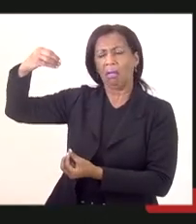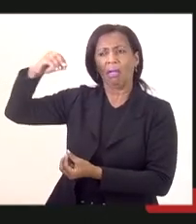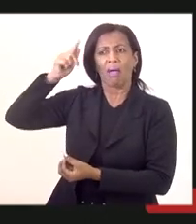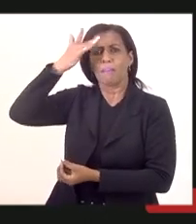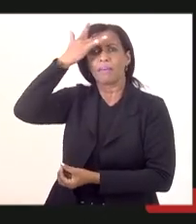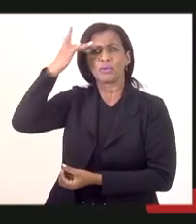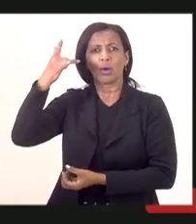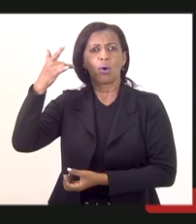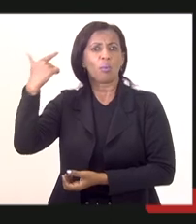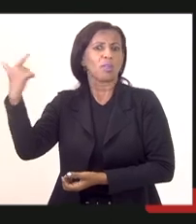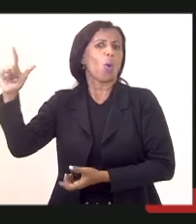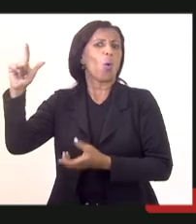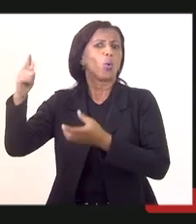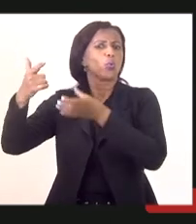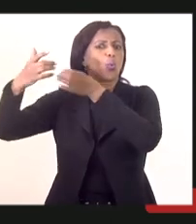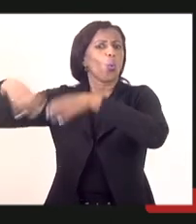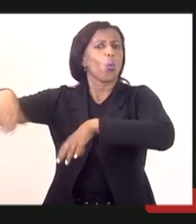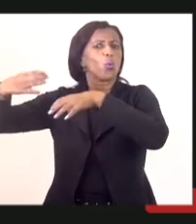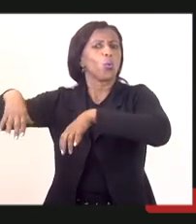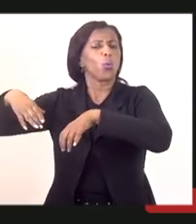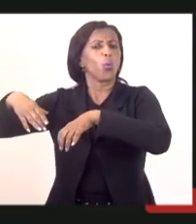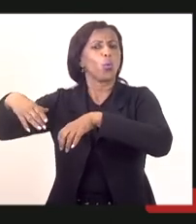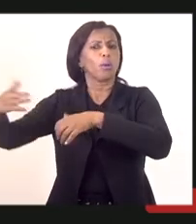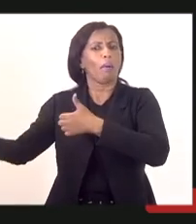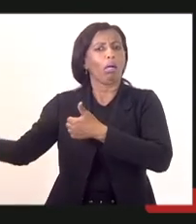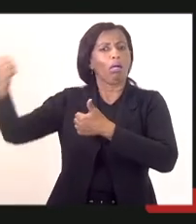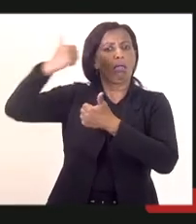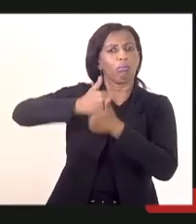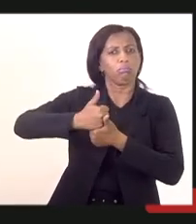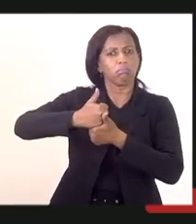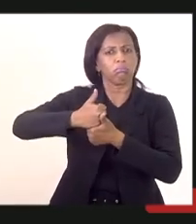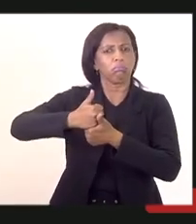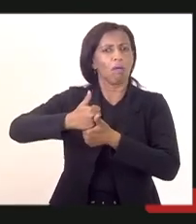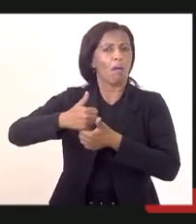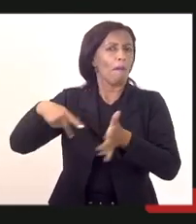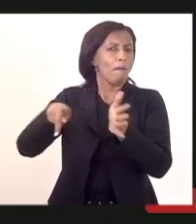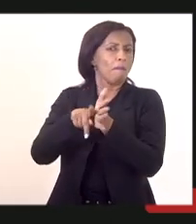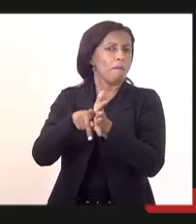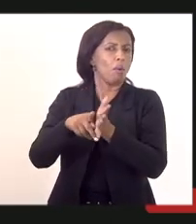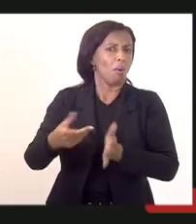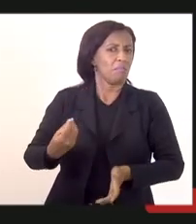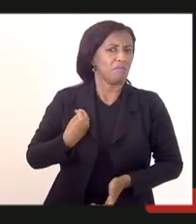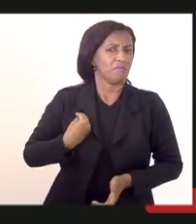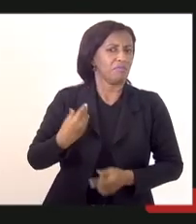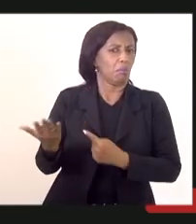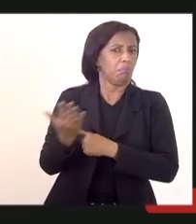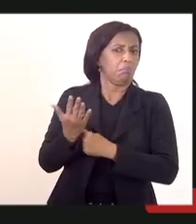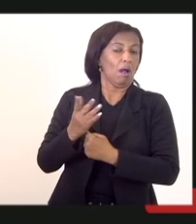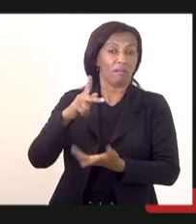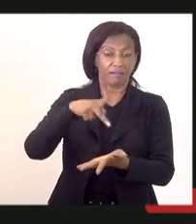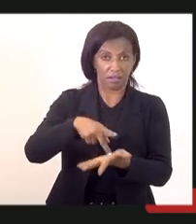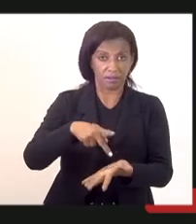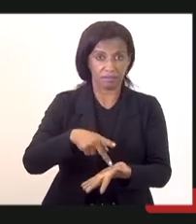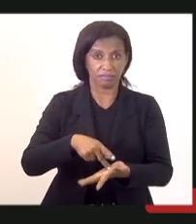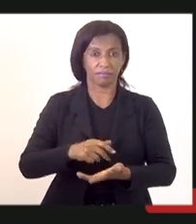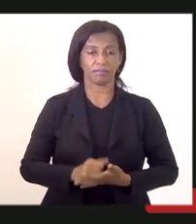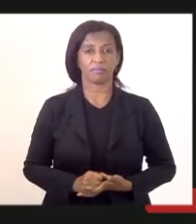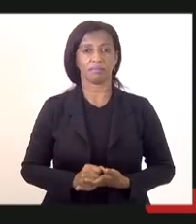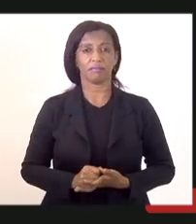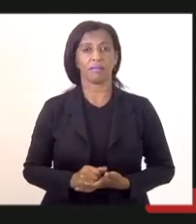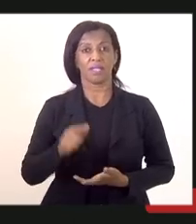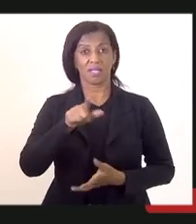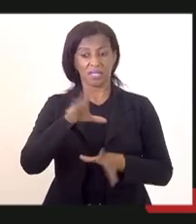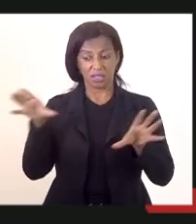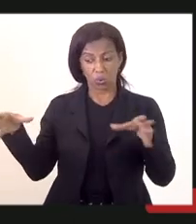querem colocar outro concurso, talvez para poder angariar um benefício próprio, ou algo do tipo. Bem, é verdade que essa